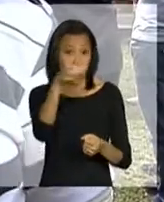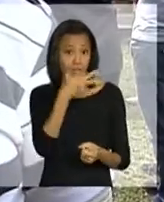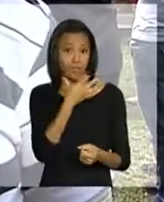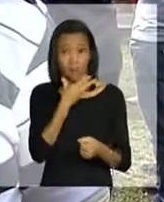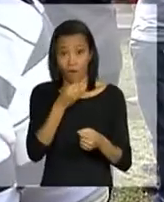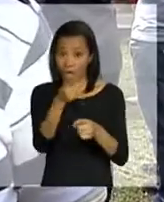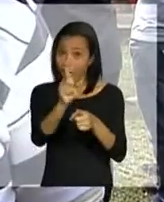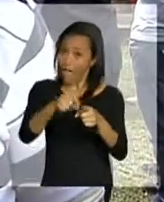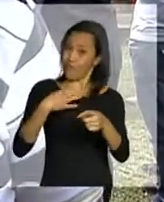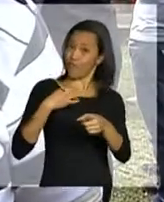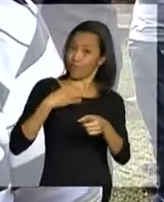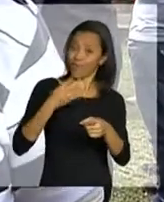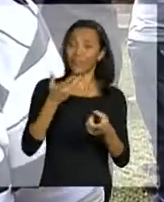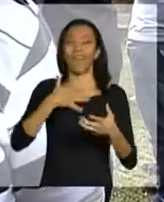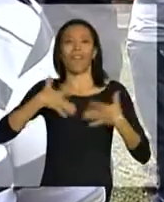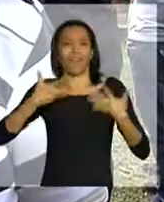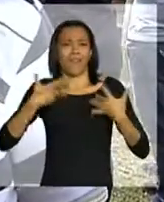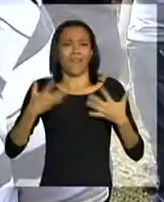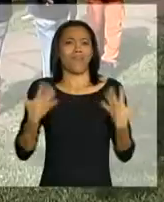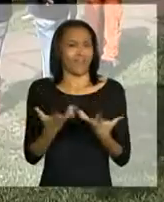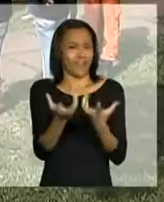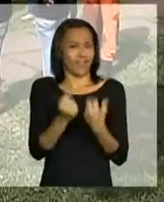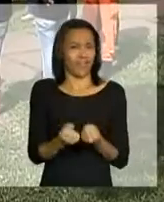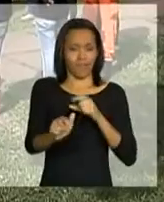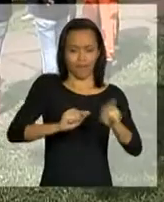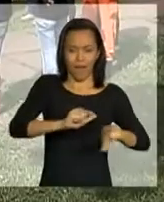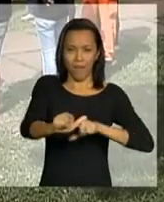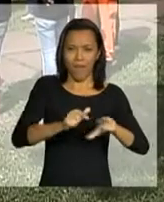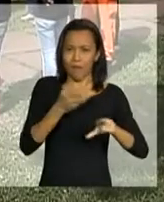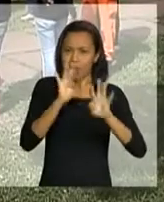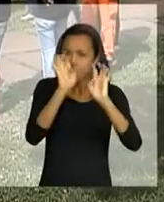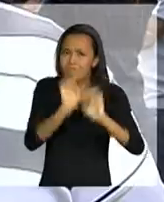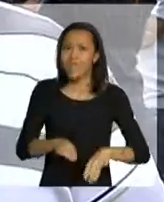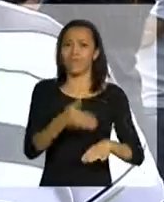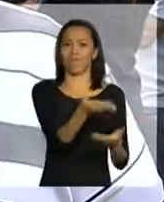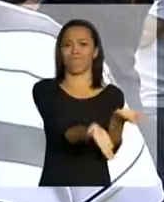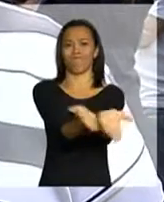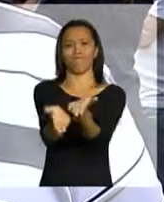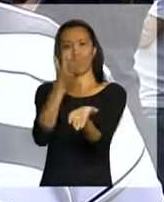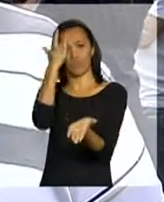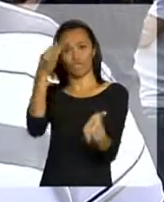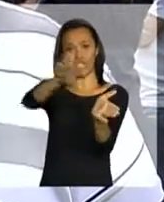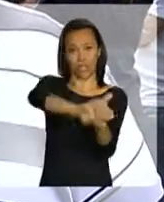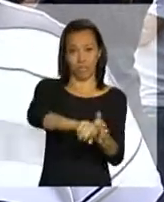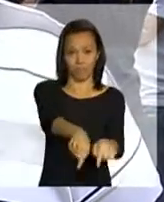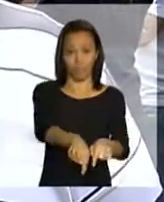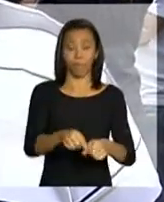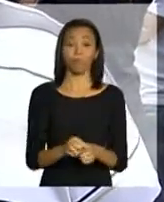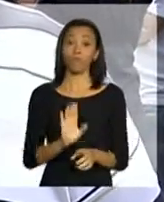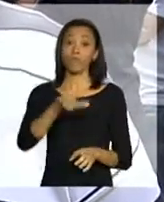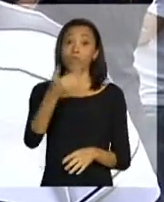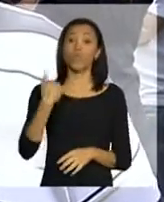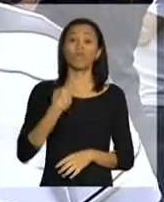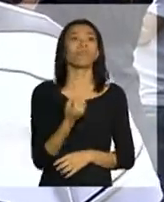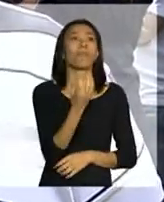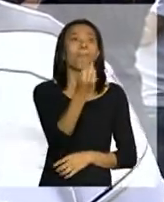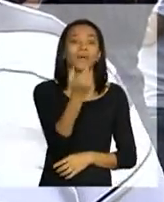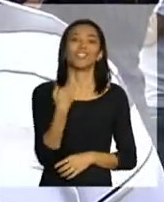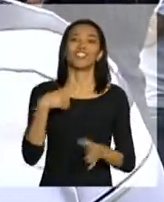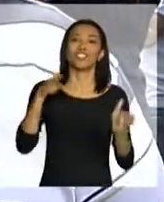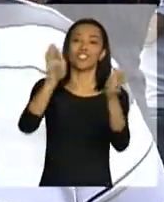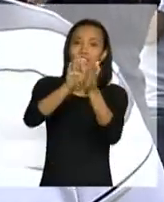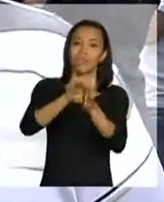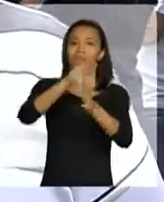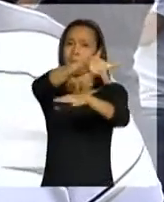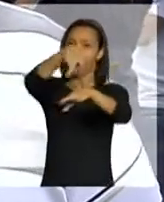e está entusiasmado em participar do trabalho para receber bem o turista. Quando nós estamos viajando, nós gostamos de ser bem acolhidos nos outros